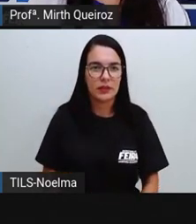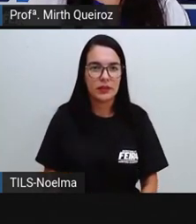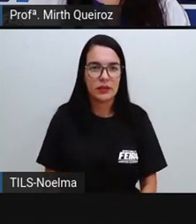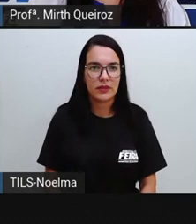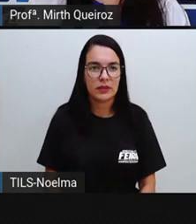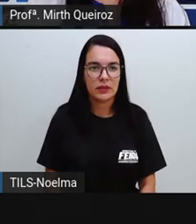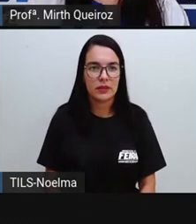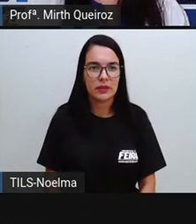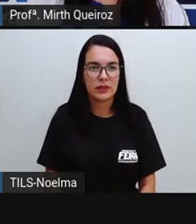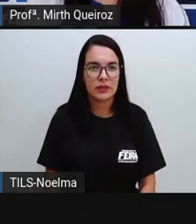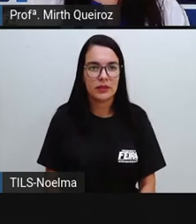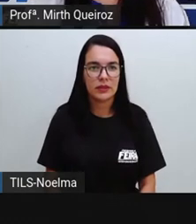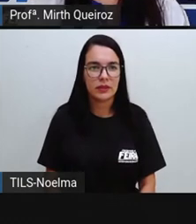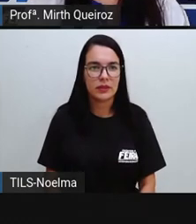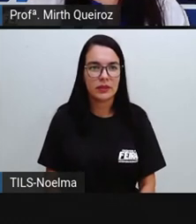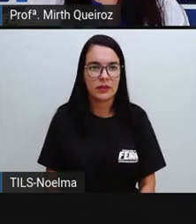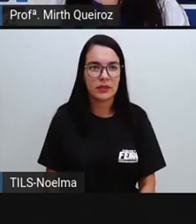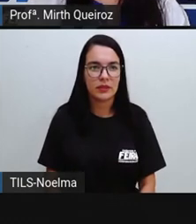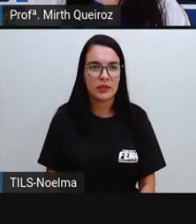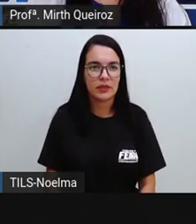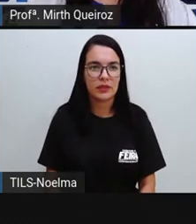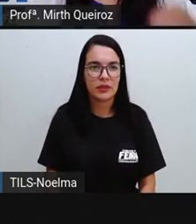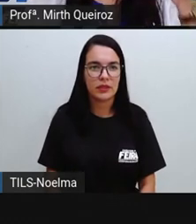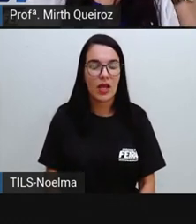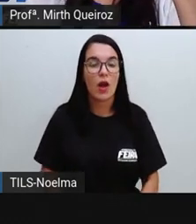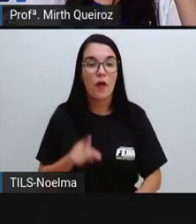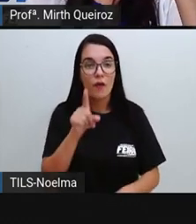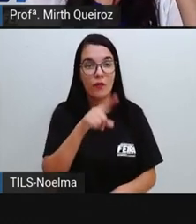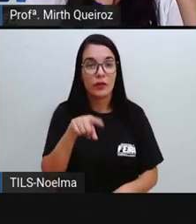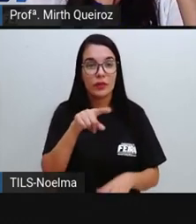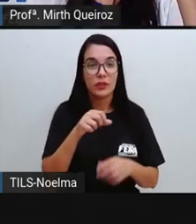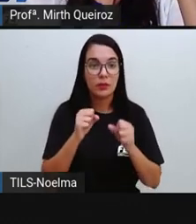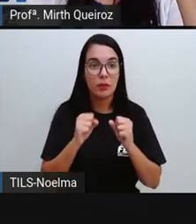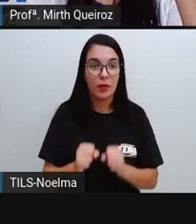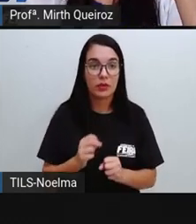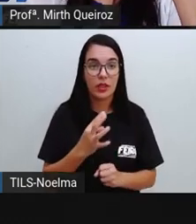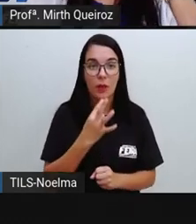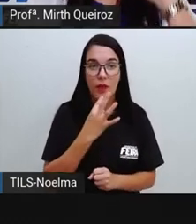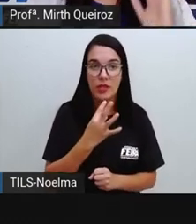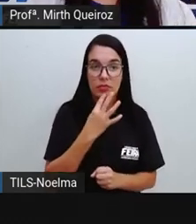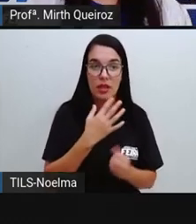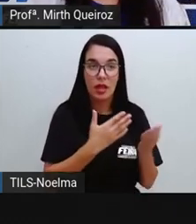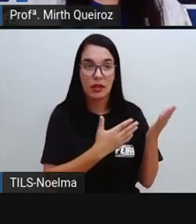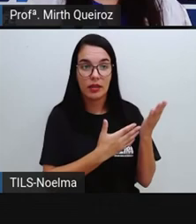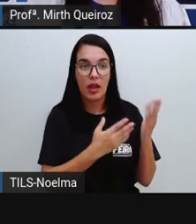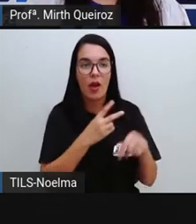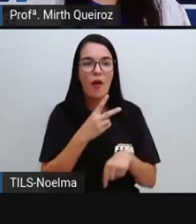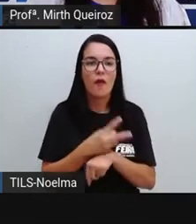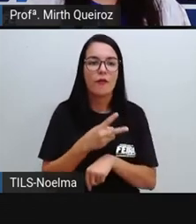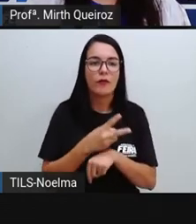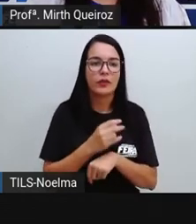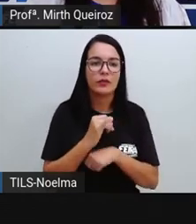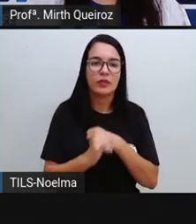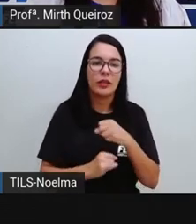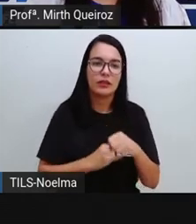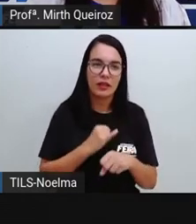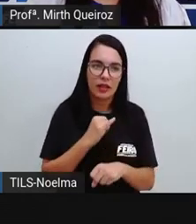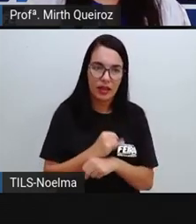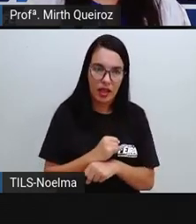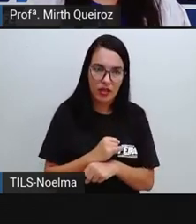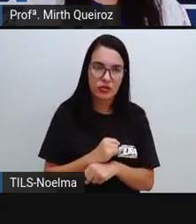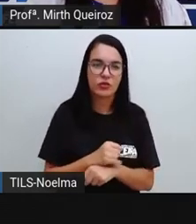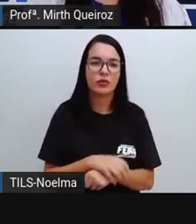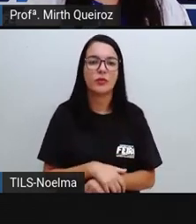Bom, gente, vocês podem estar conhecendo, tem muitos vídeos aí na internet falando sobre isso, tá?